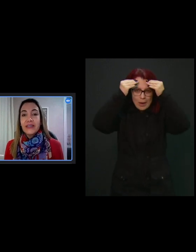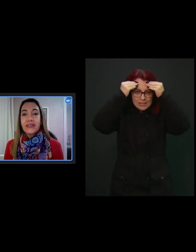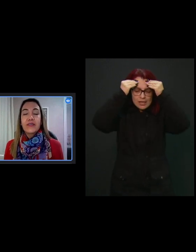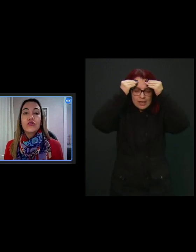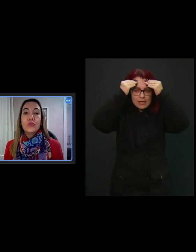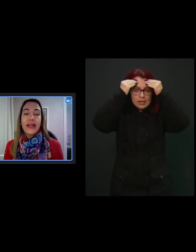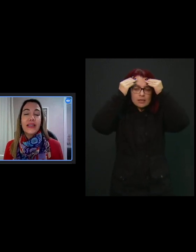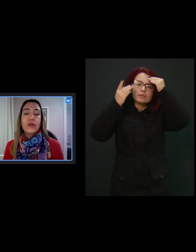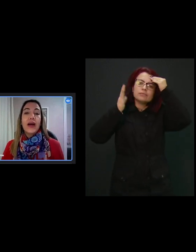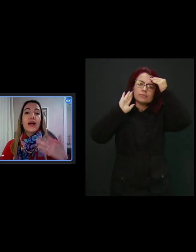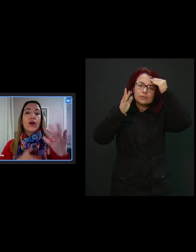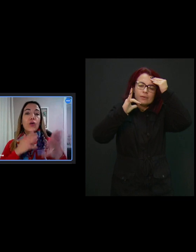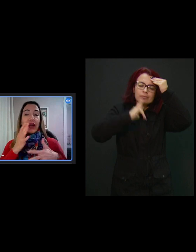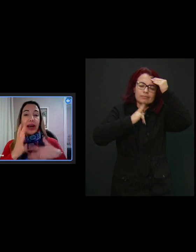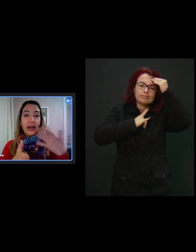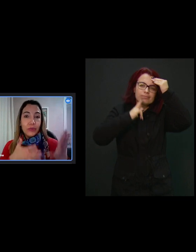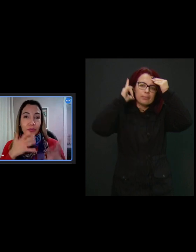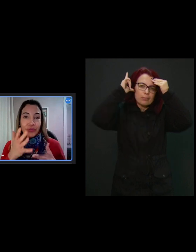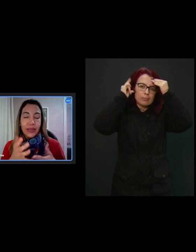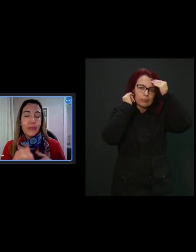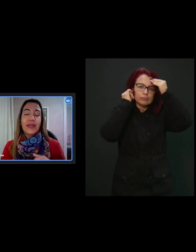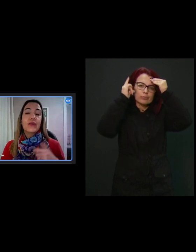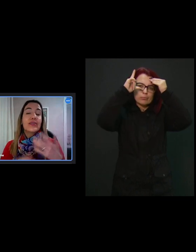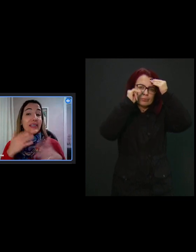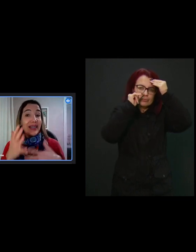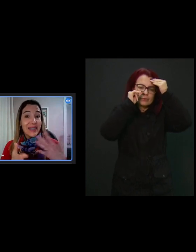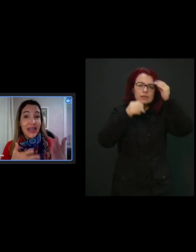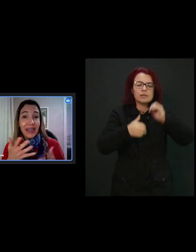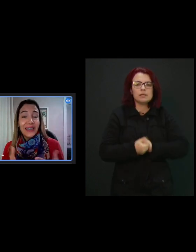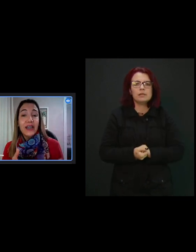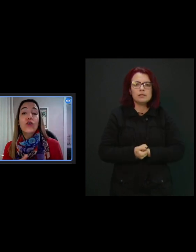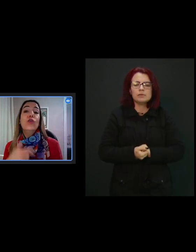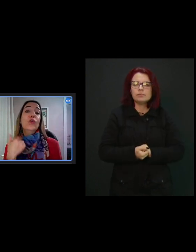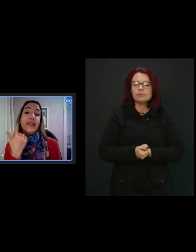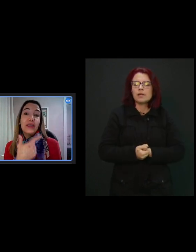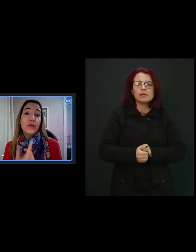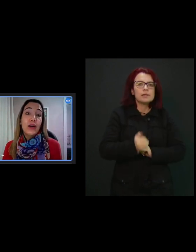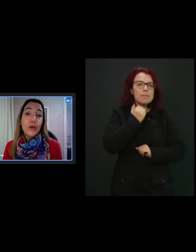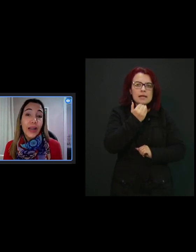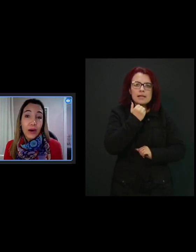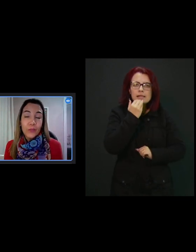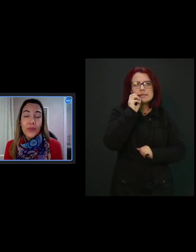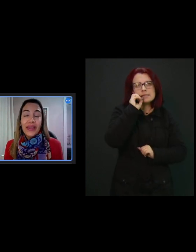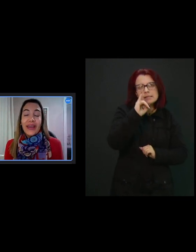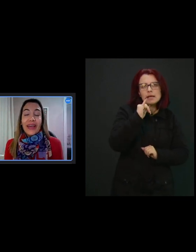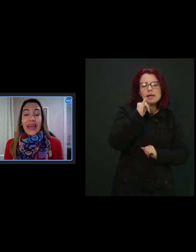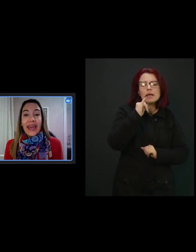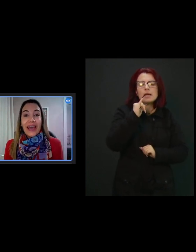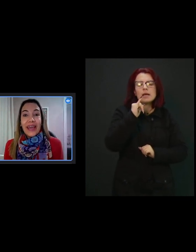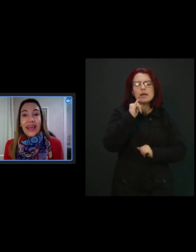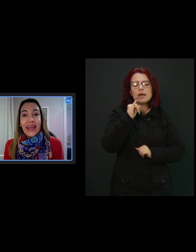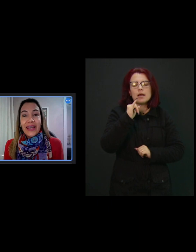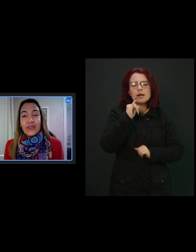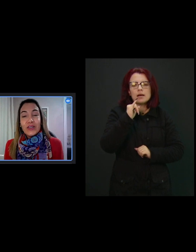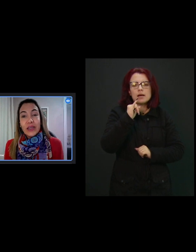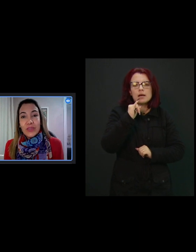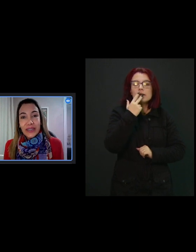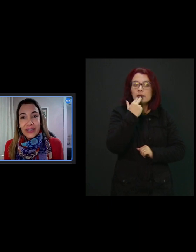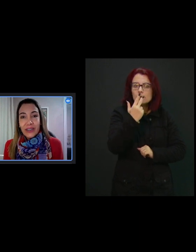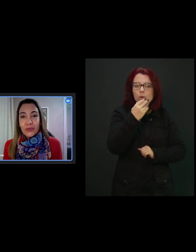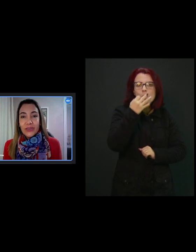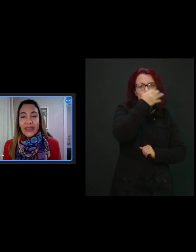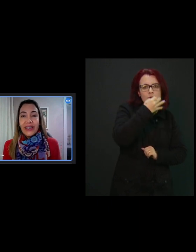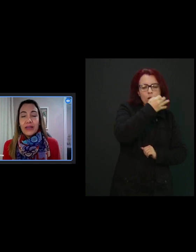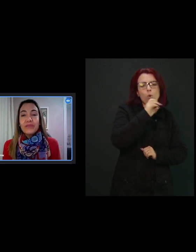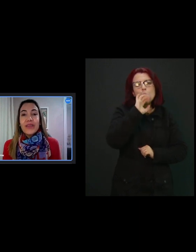a aquisição de uma língua oral, perdão, sinalizada ou a língua oral. Nós temos